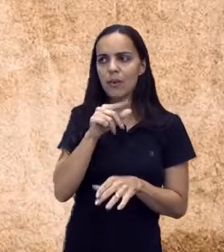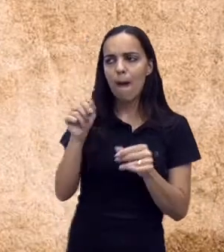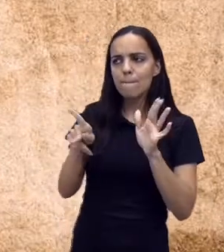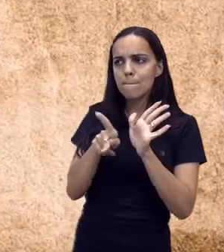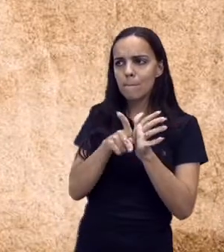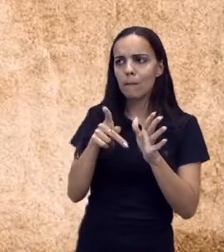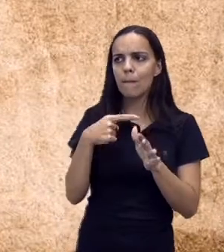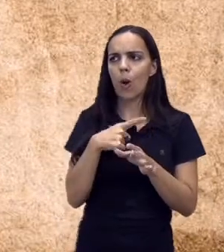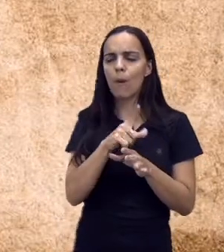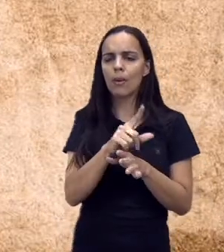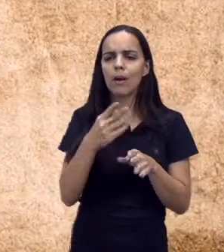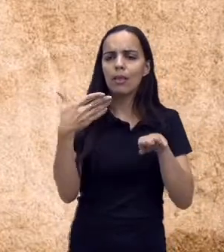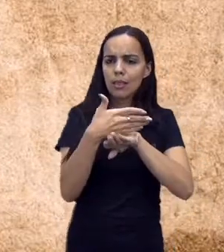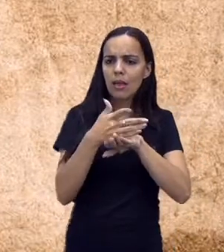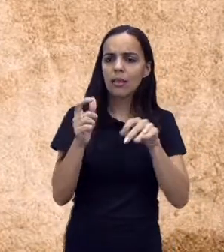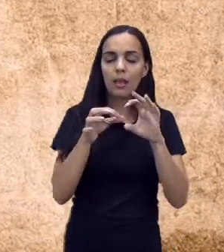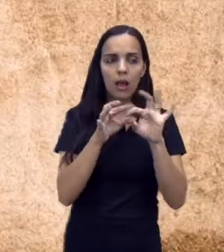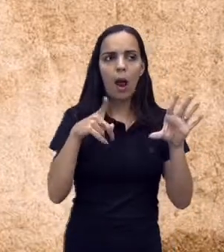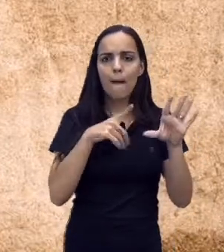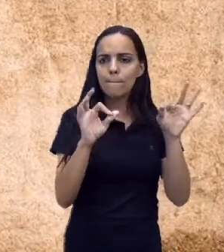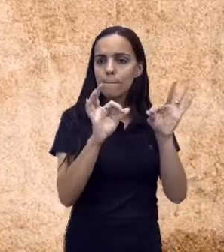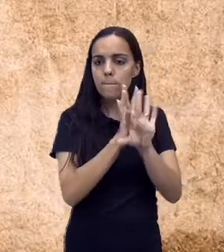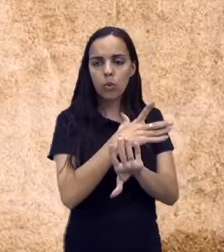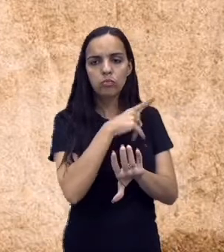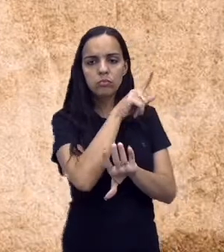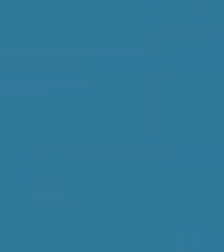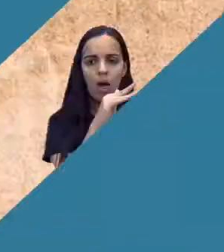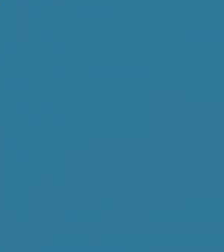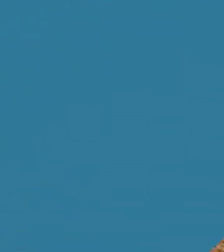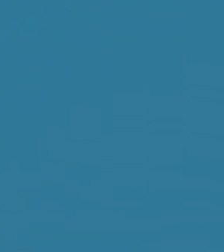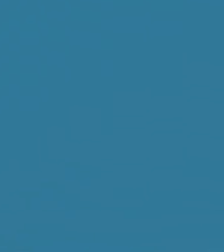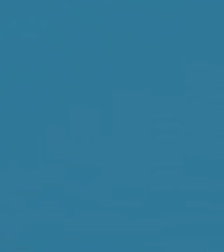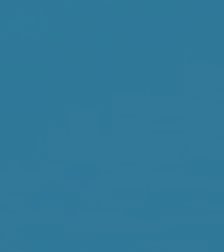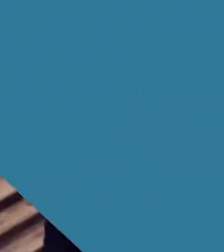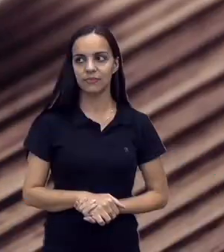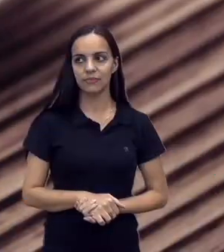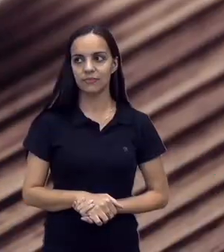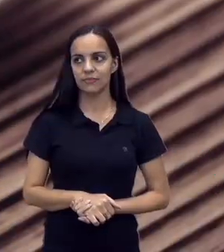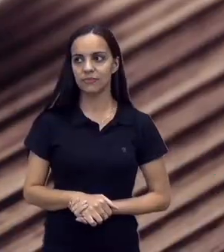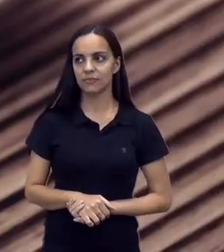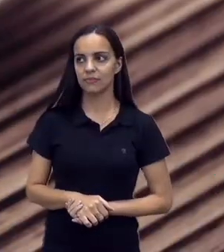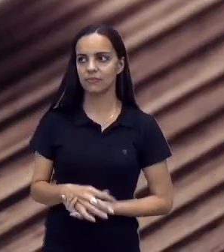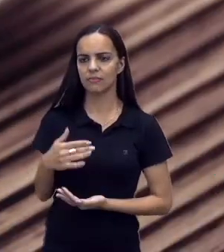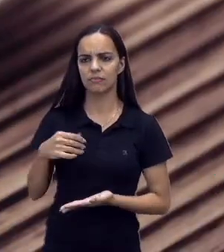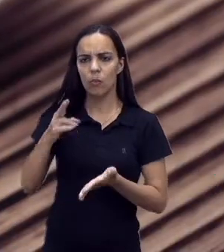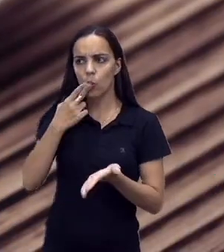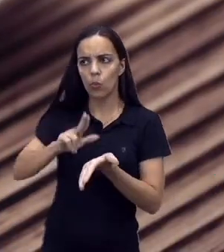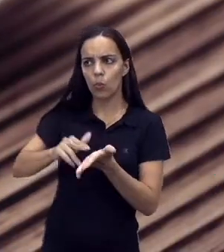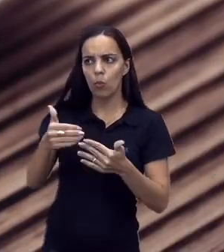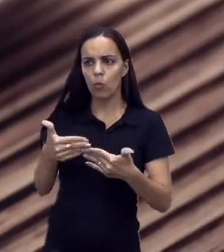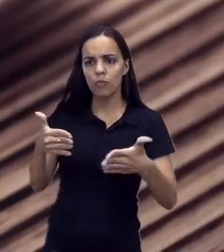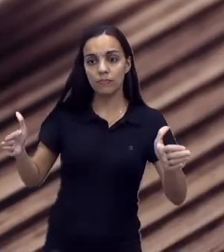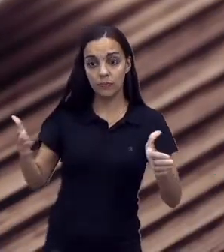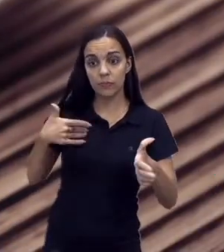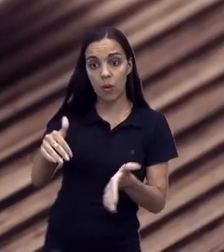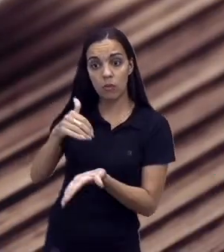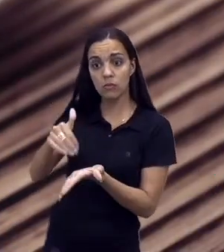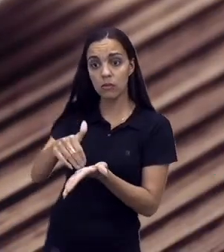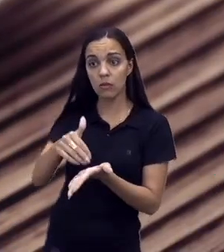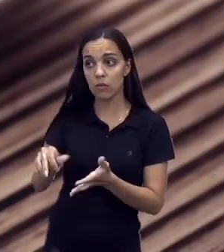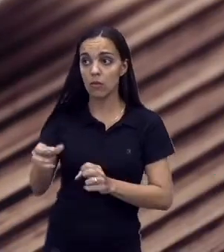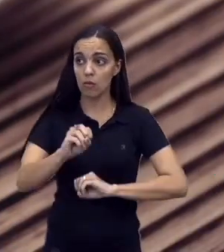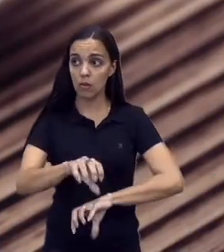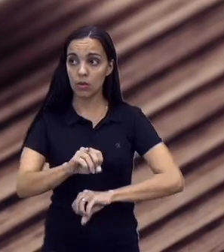também, lá na plataforma, junto com as atividades para vocês fazerem. Carta aberta ao Secretário de Educação de